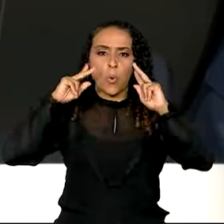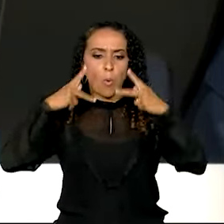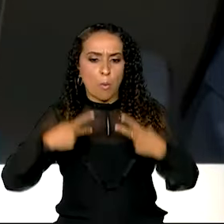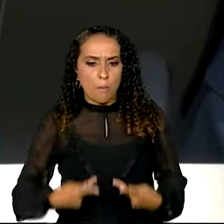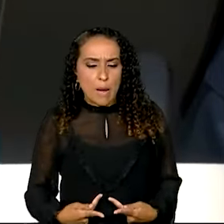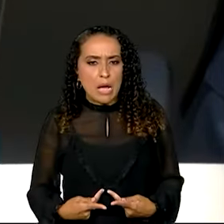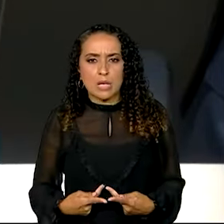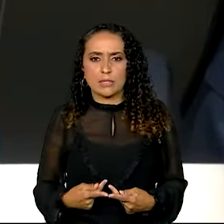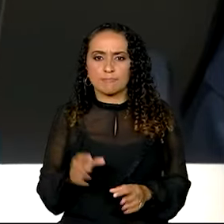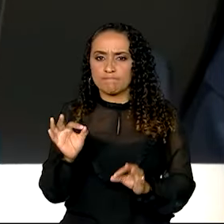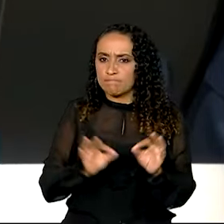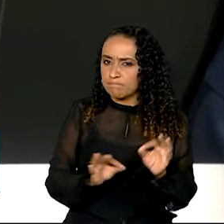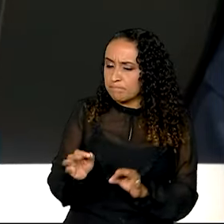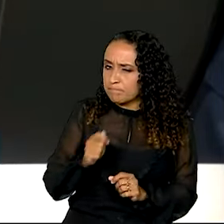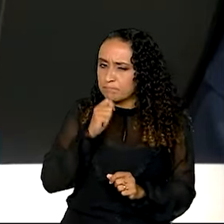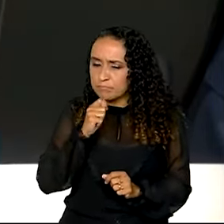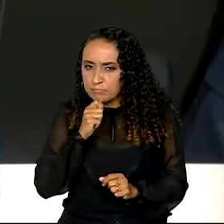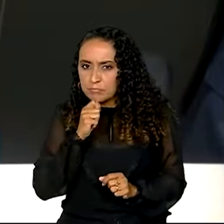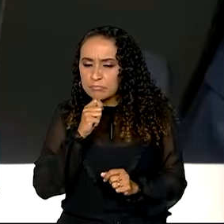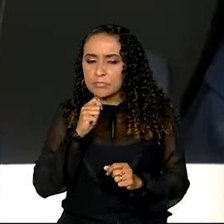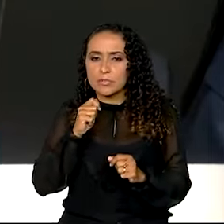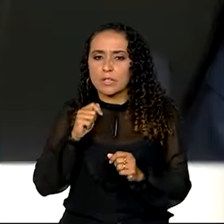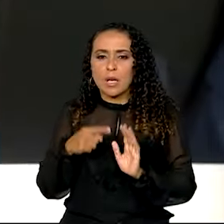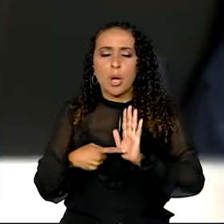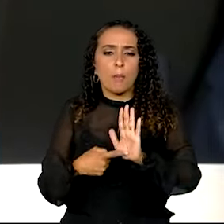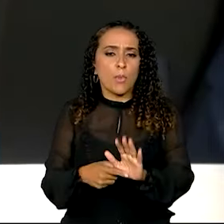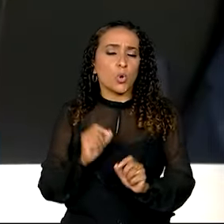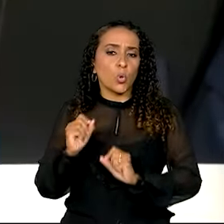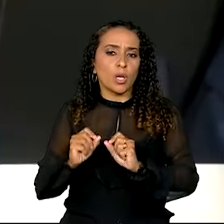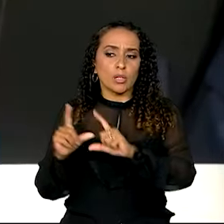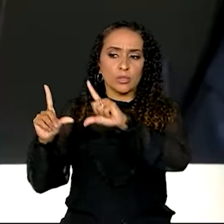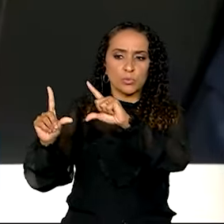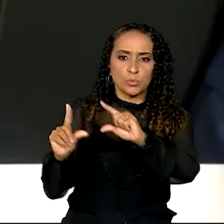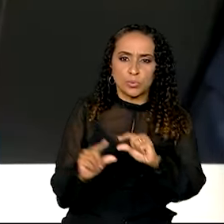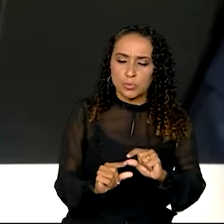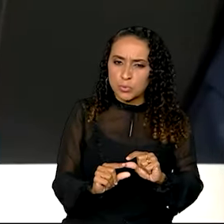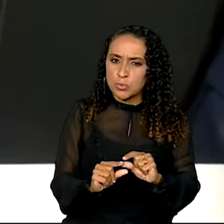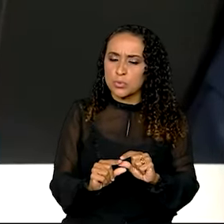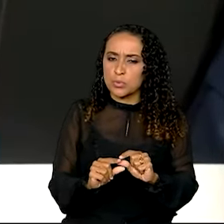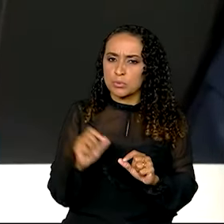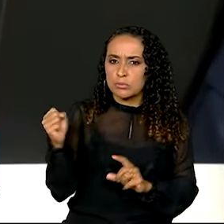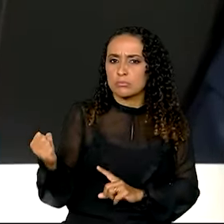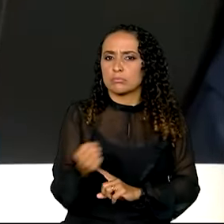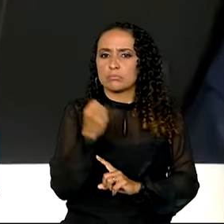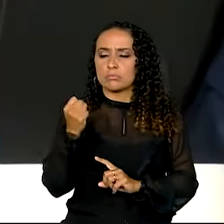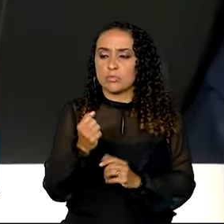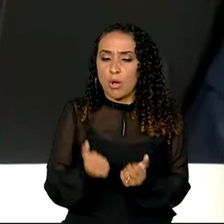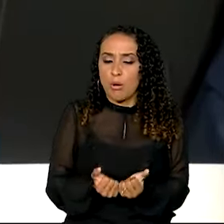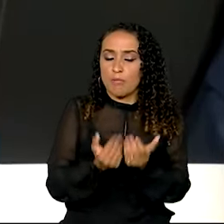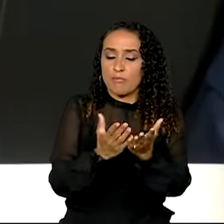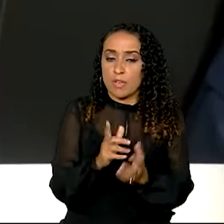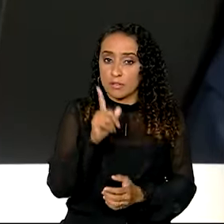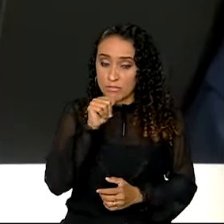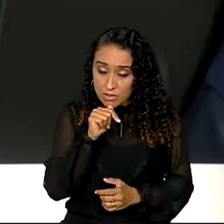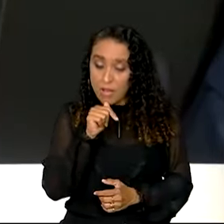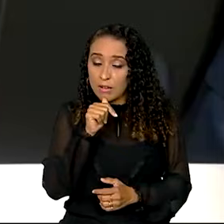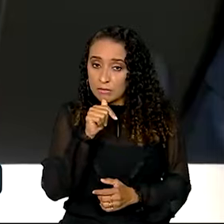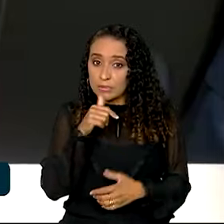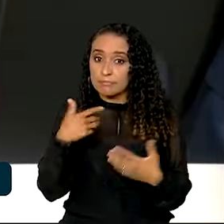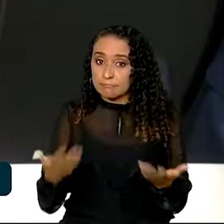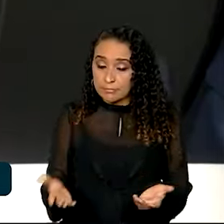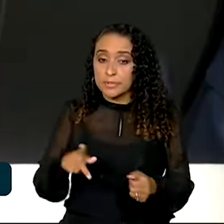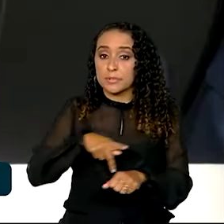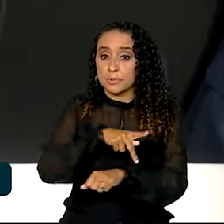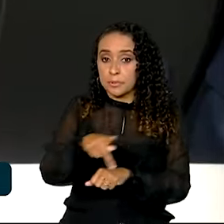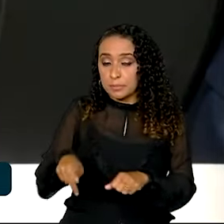não planejadas levam à redução drástica da oferta de água, mesmo num país que